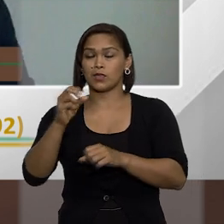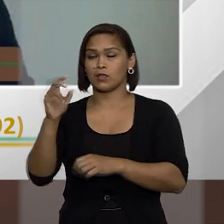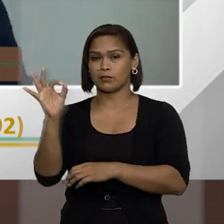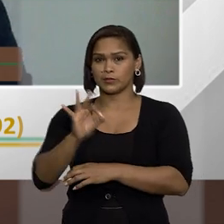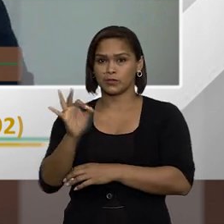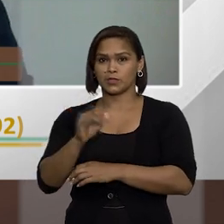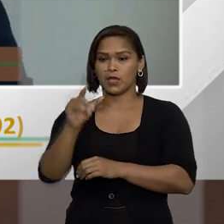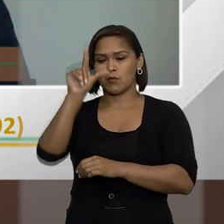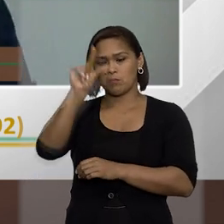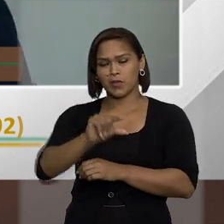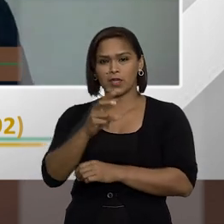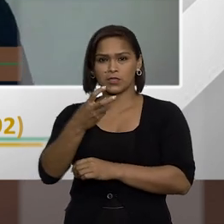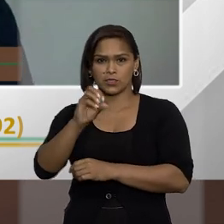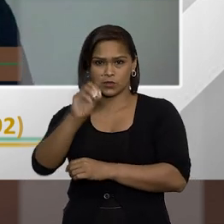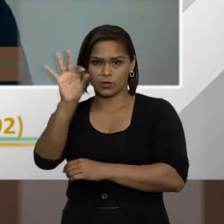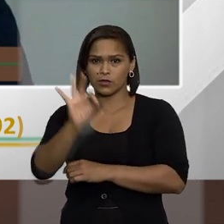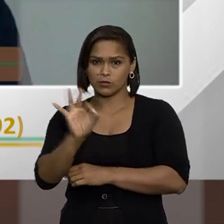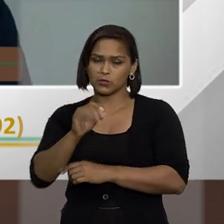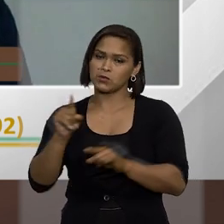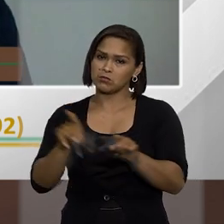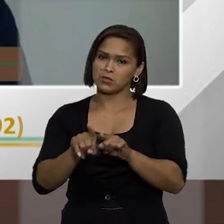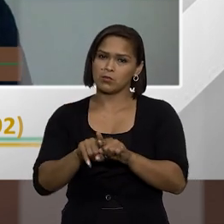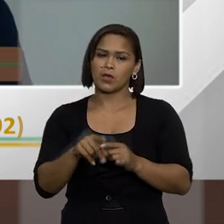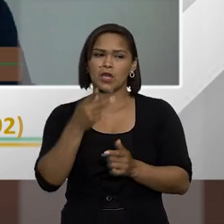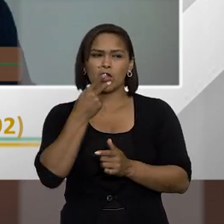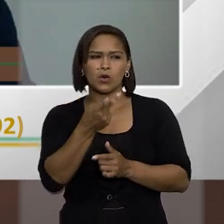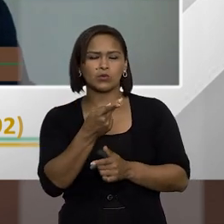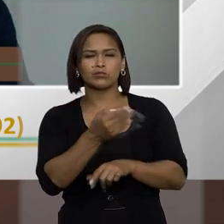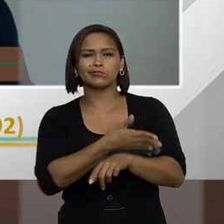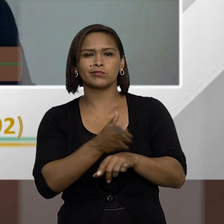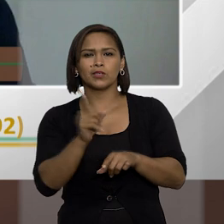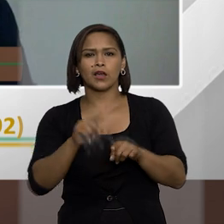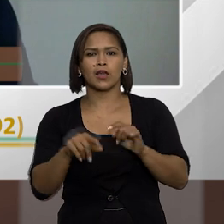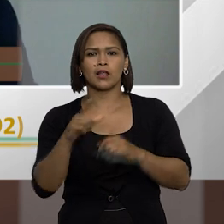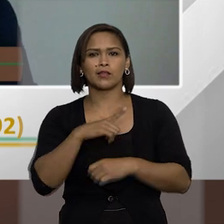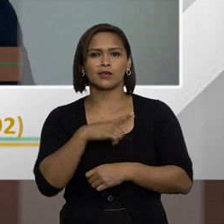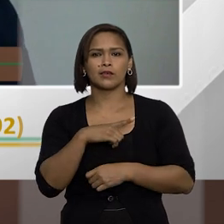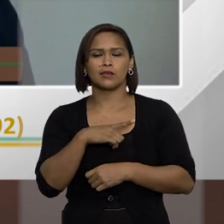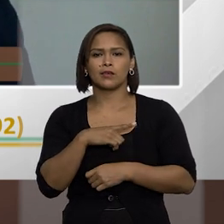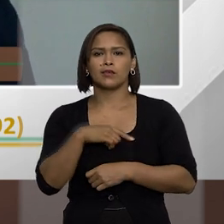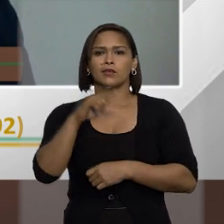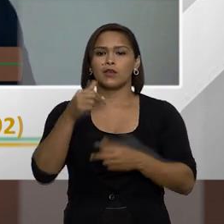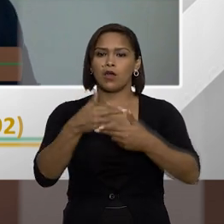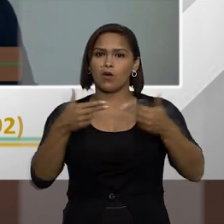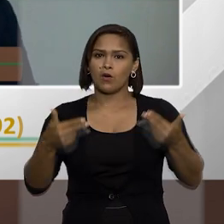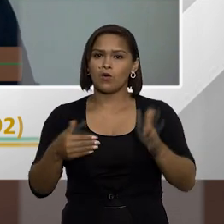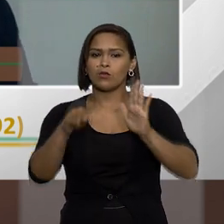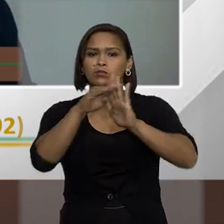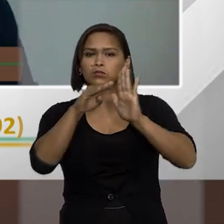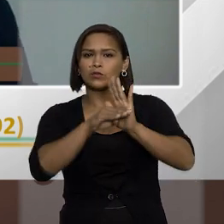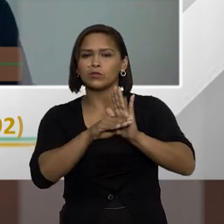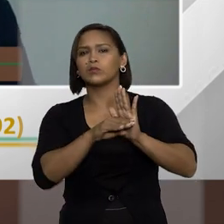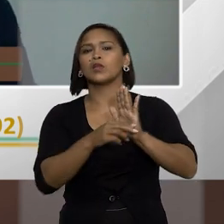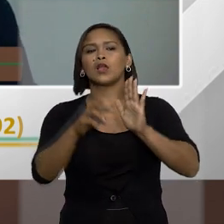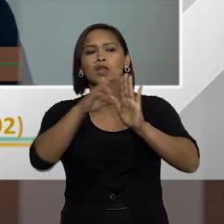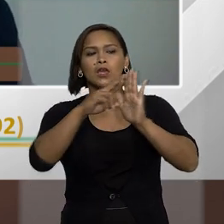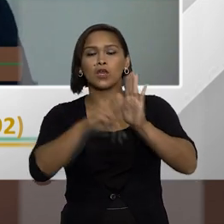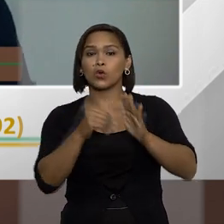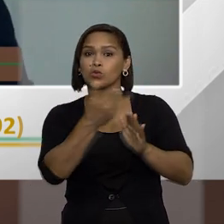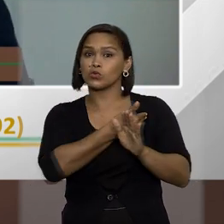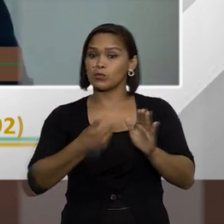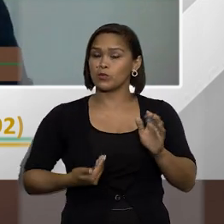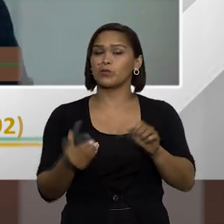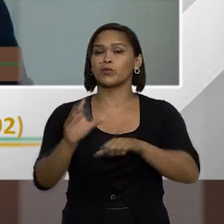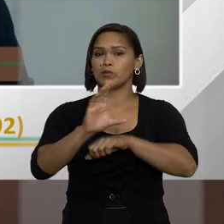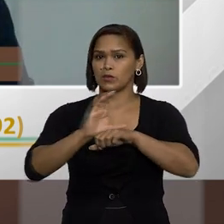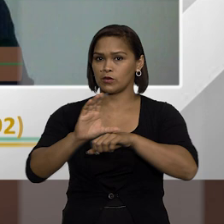seja com menos de 50%, a gente costuma dizer que se há, em alguma medida, recurso público presente